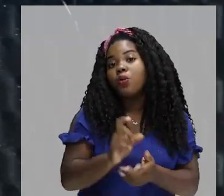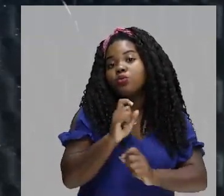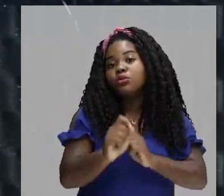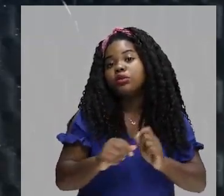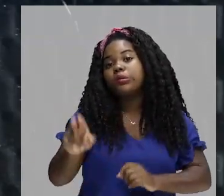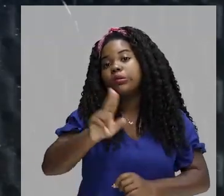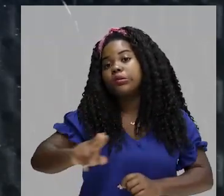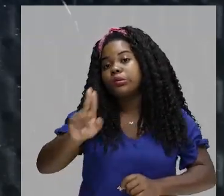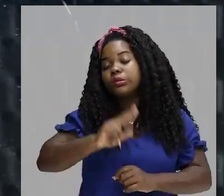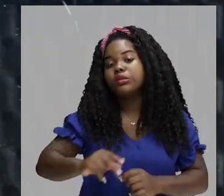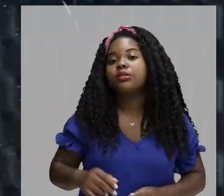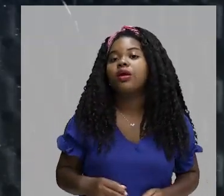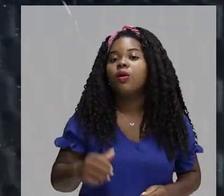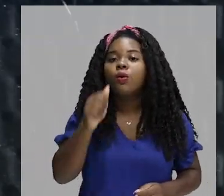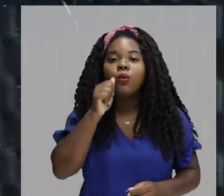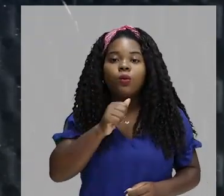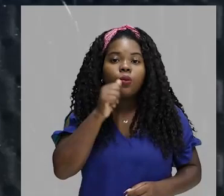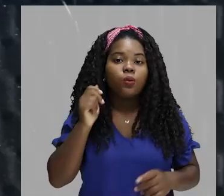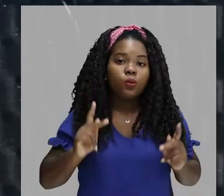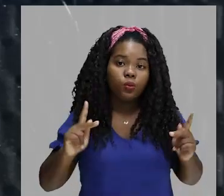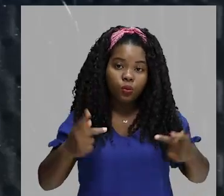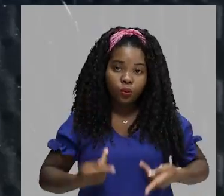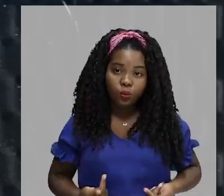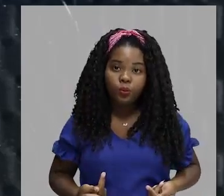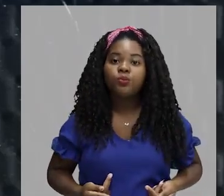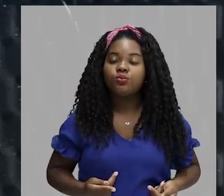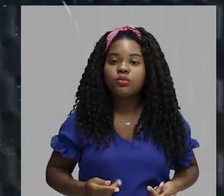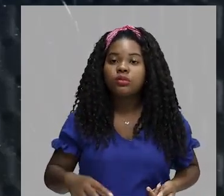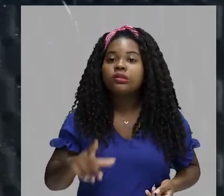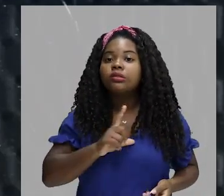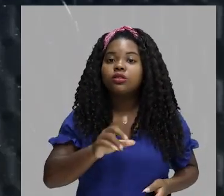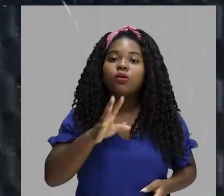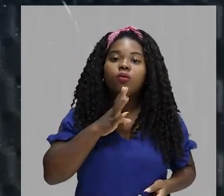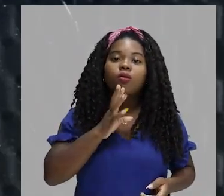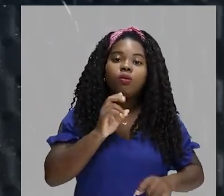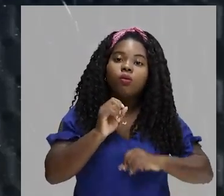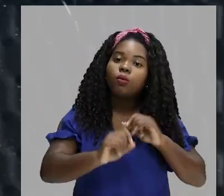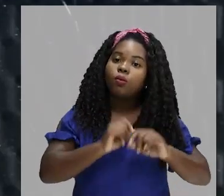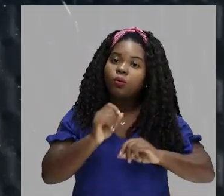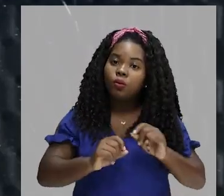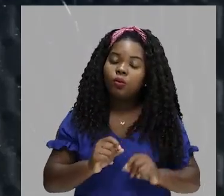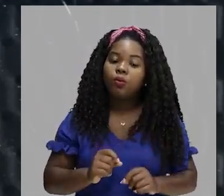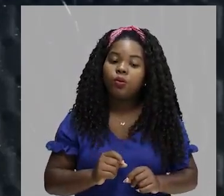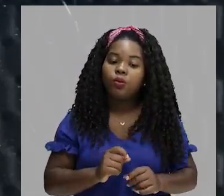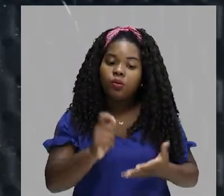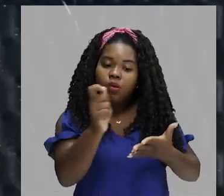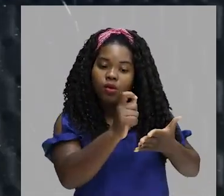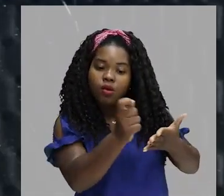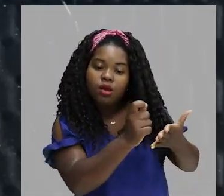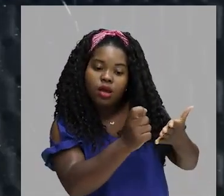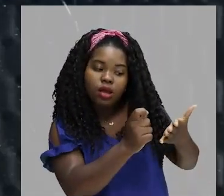como sacrifícios humanos. Os aztecas, eles tinham conhecimento de uma escrita pictográfica.